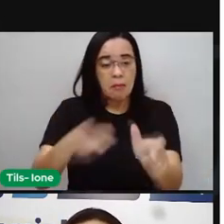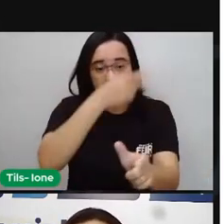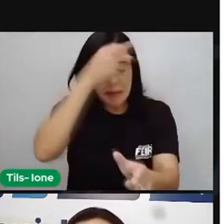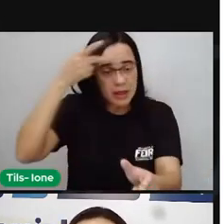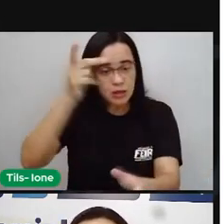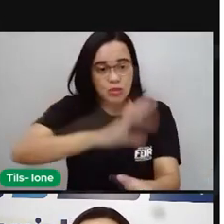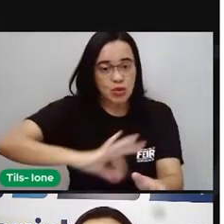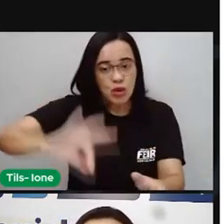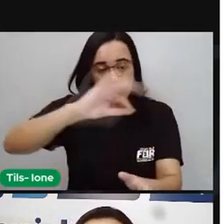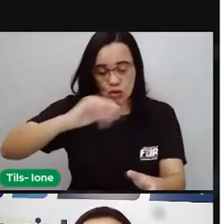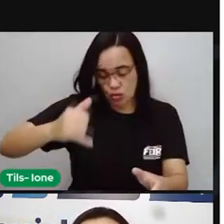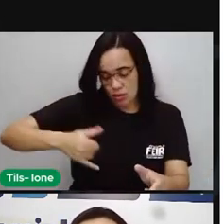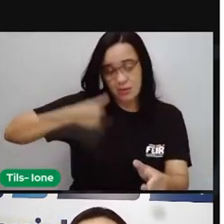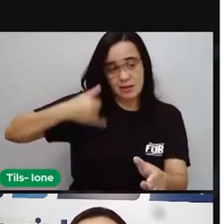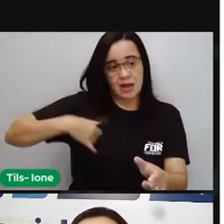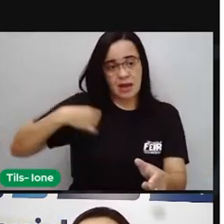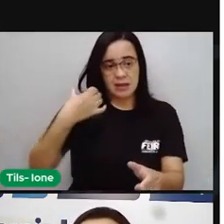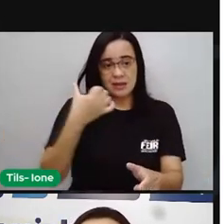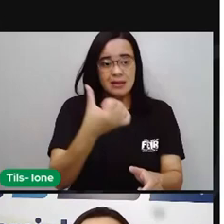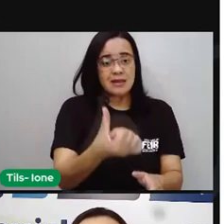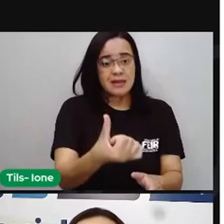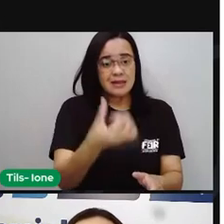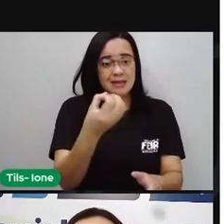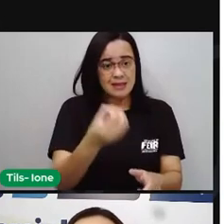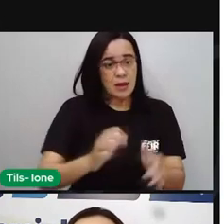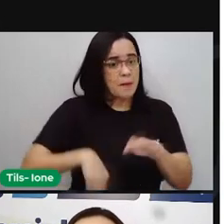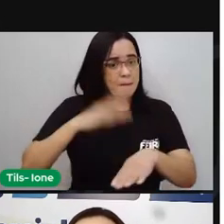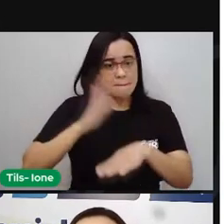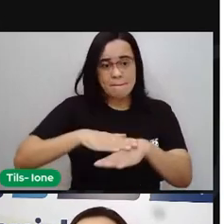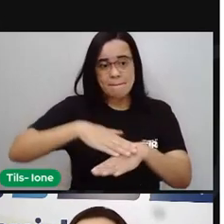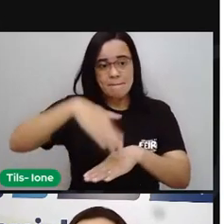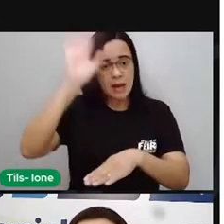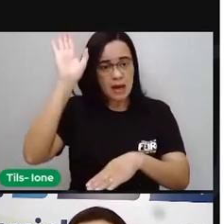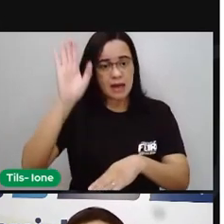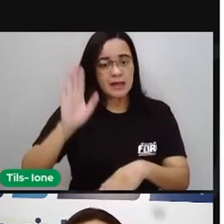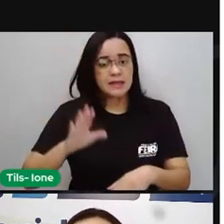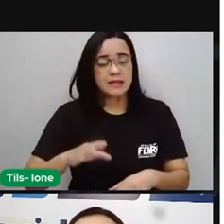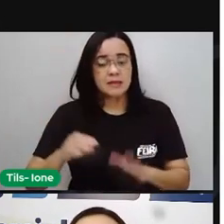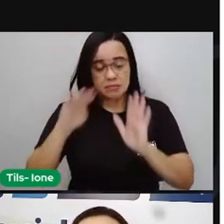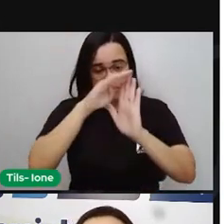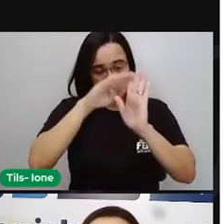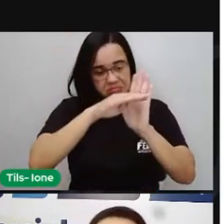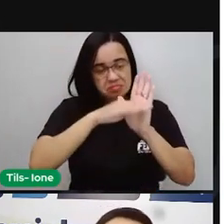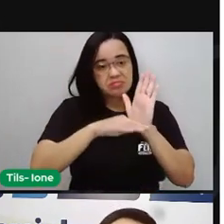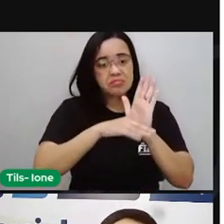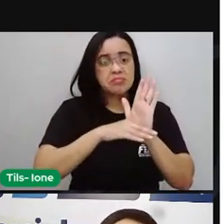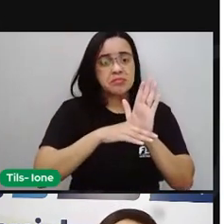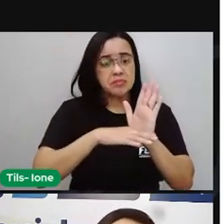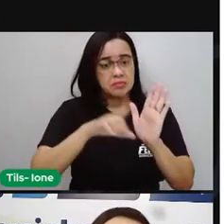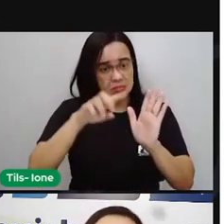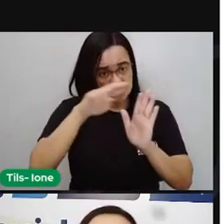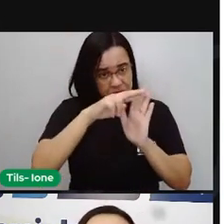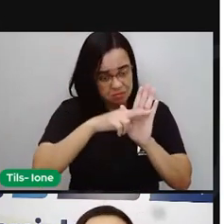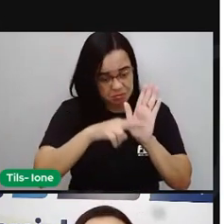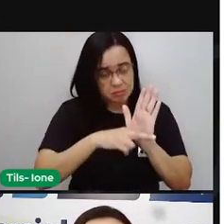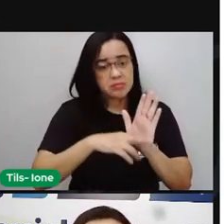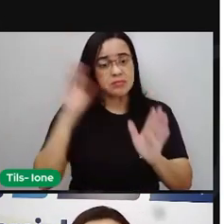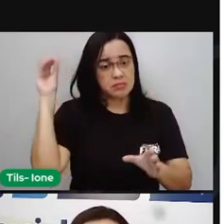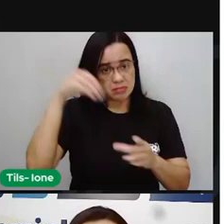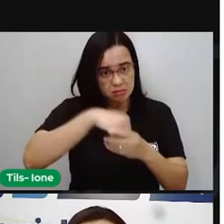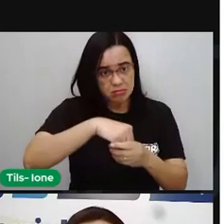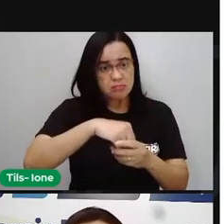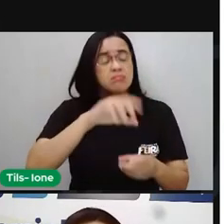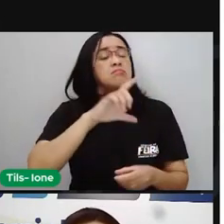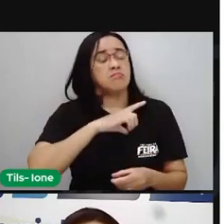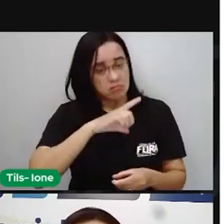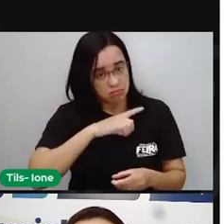classificação para idoso, que a própria Organização Mundial de Saúde estabelece. Então, todas as pessoas que têm mais